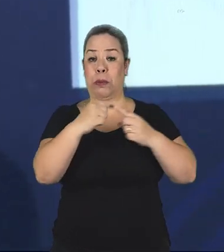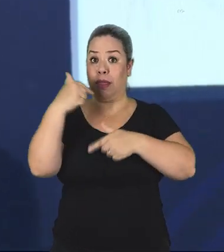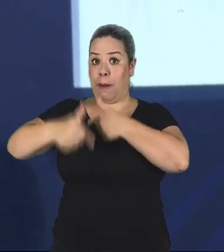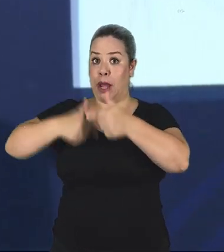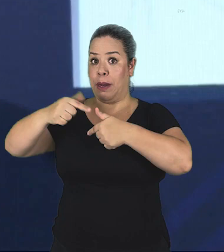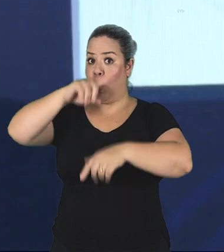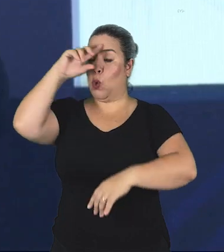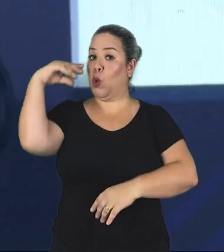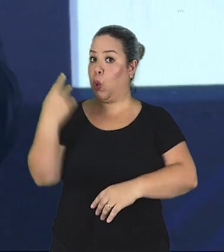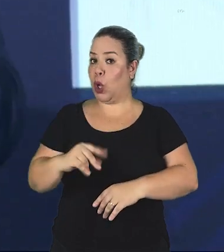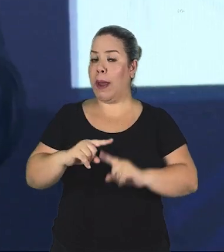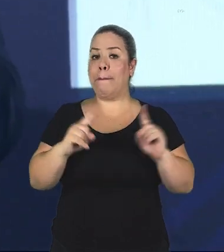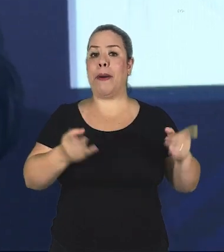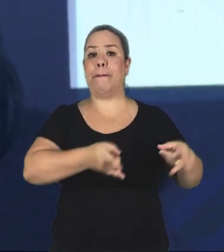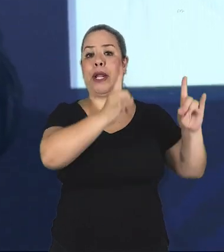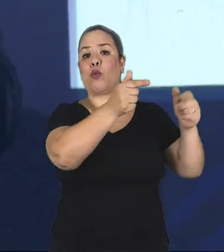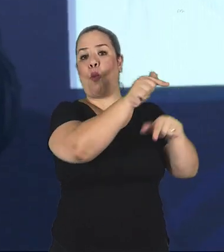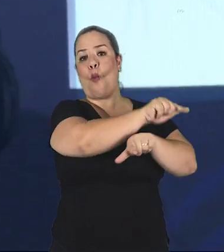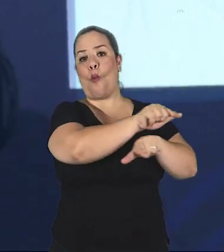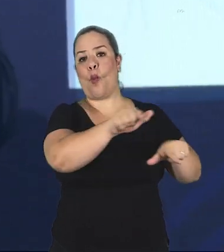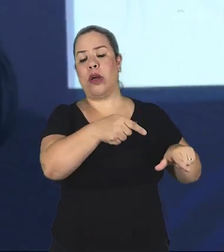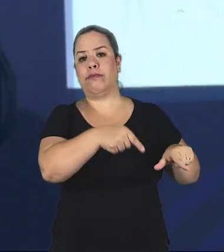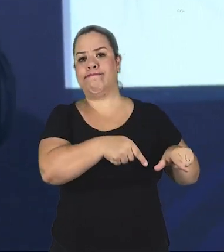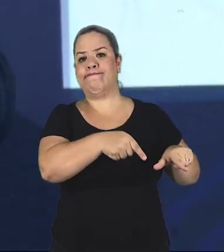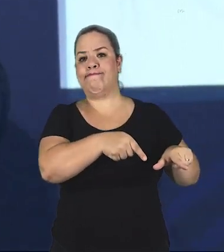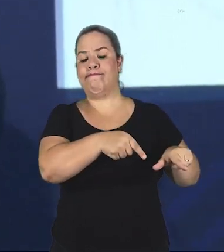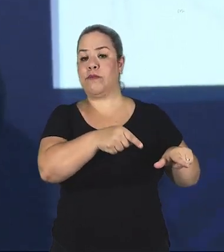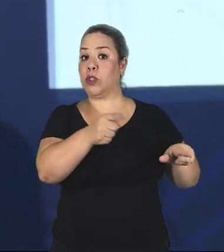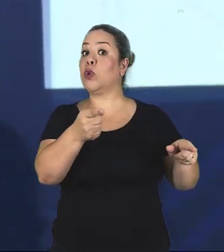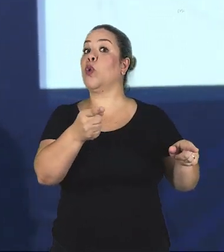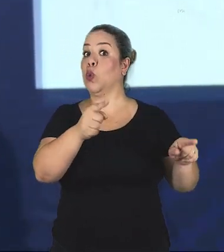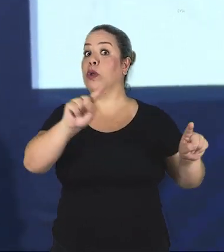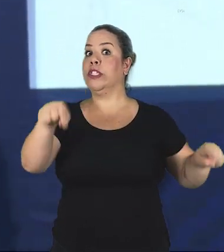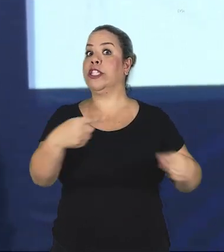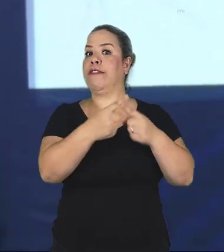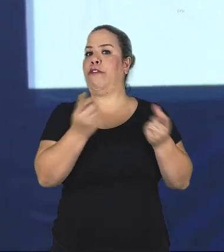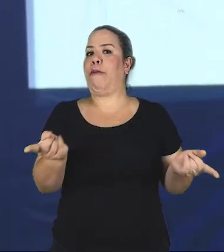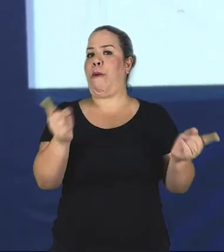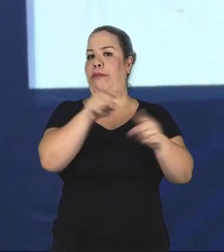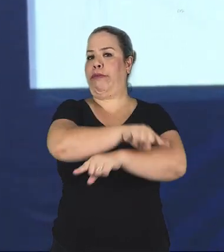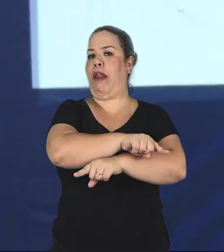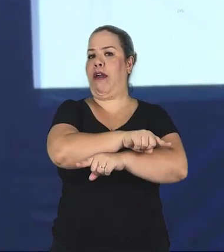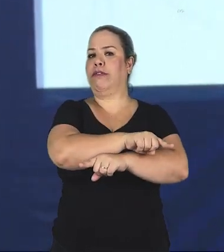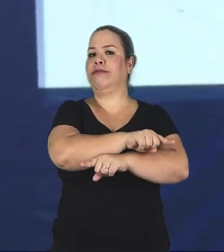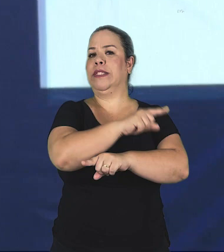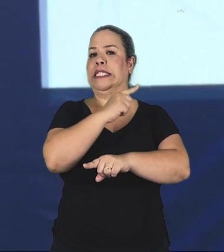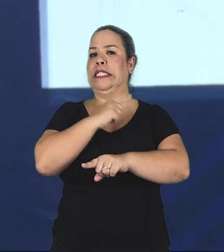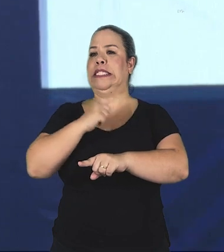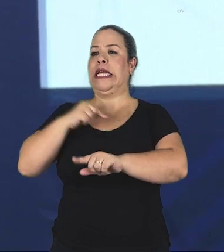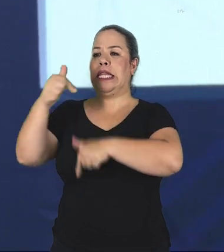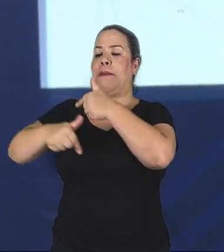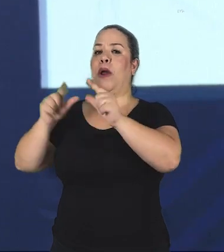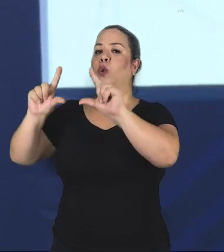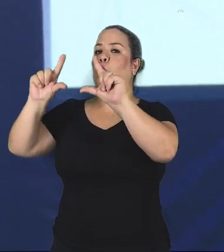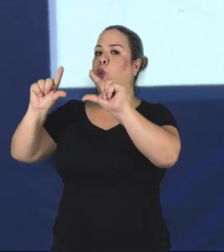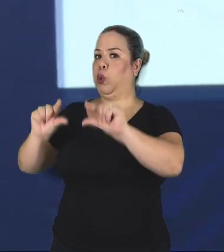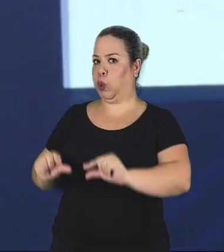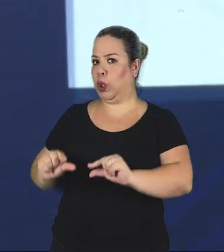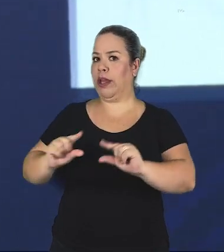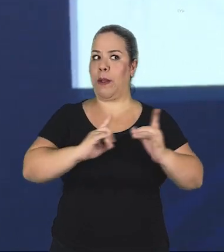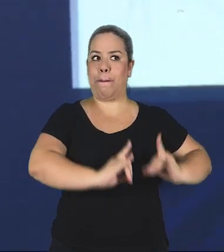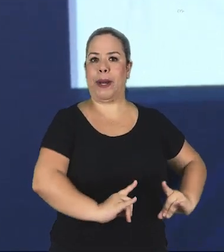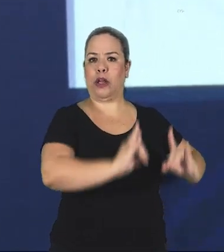cheio, mas o prédio está vazio. O nosso desafio aqui é inverter essa lógica. Esvaziar um pouco o trabalho